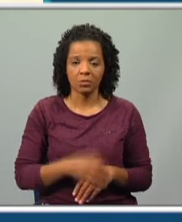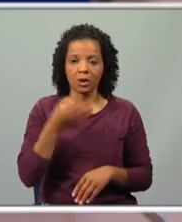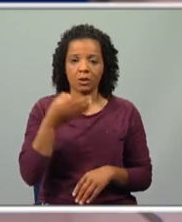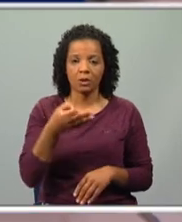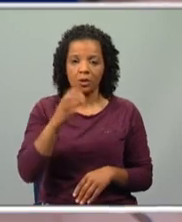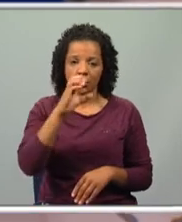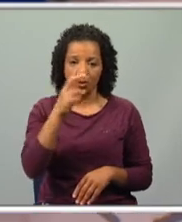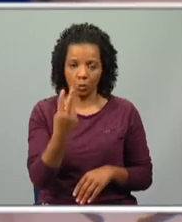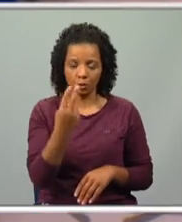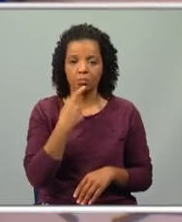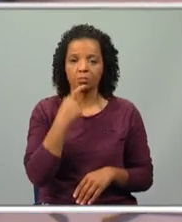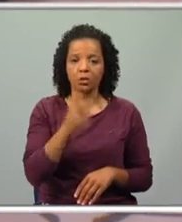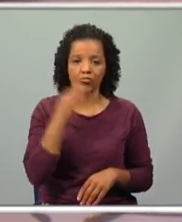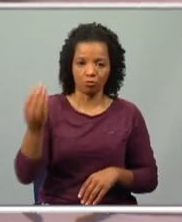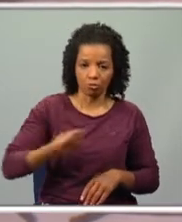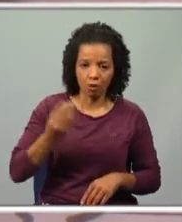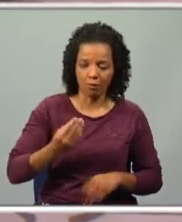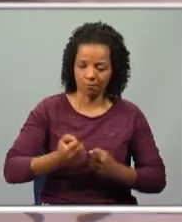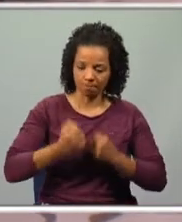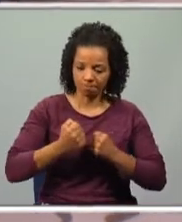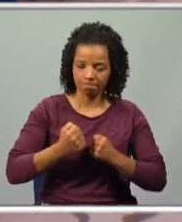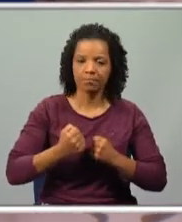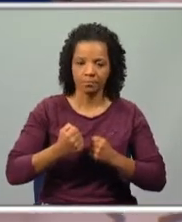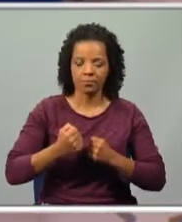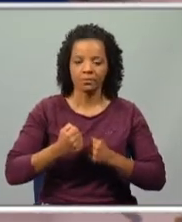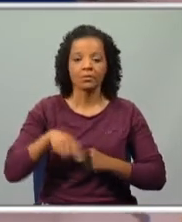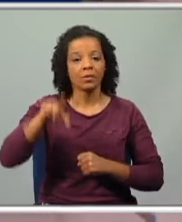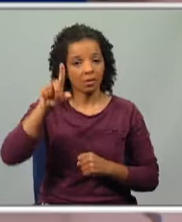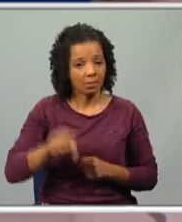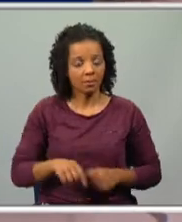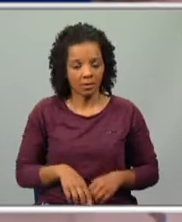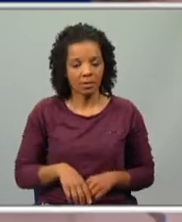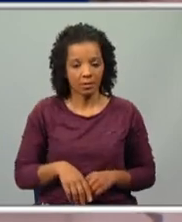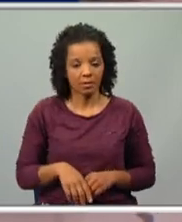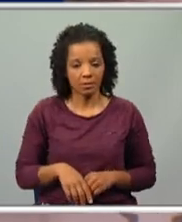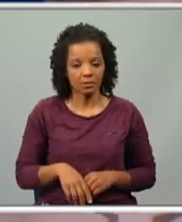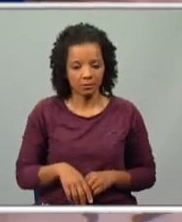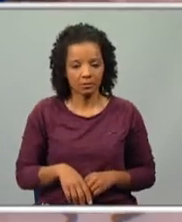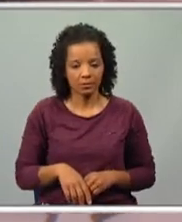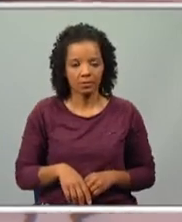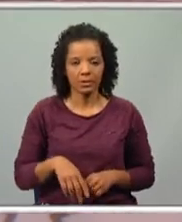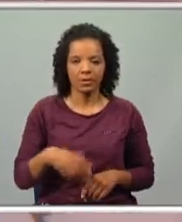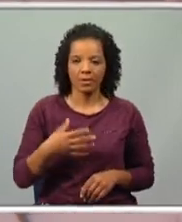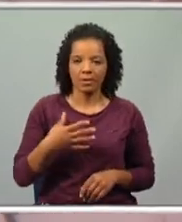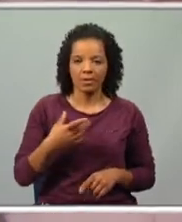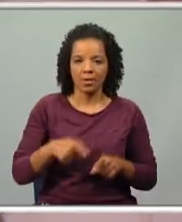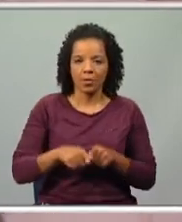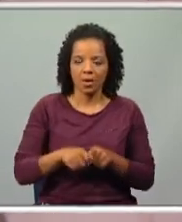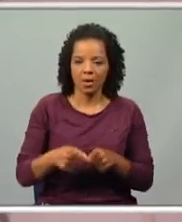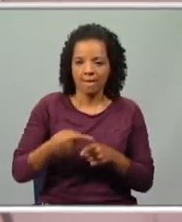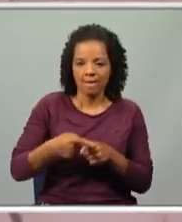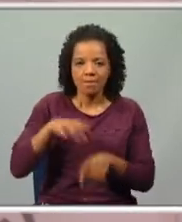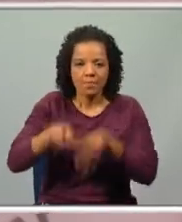o quê? Que ele é jovem, que é valente, que é forte, mas também que é ambicioso e que se